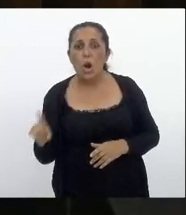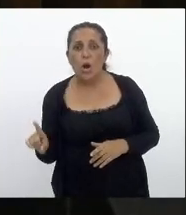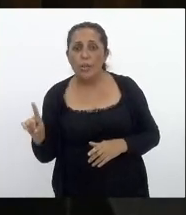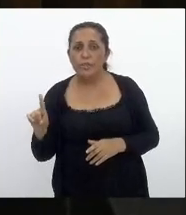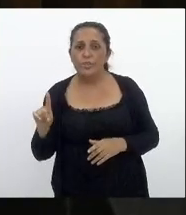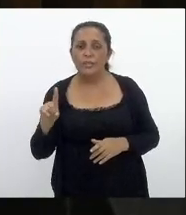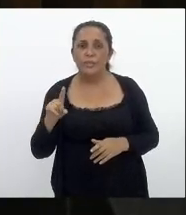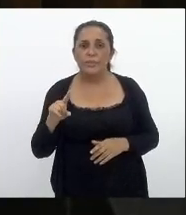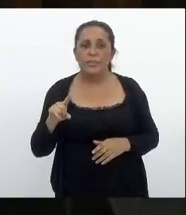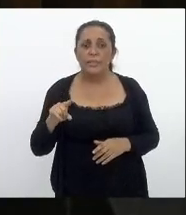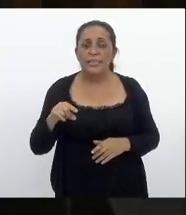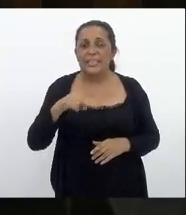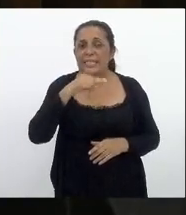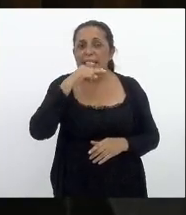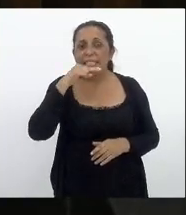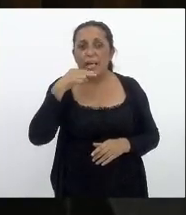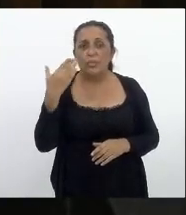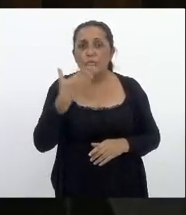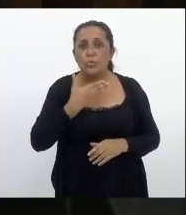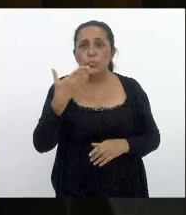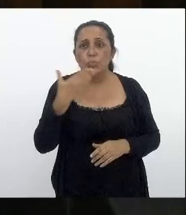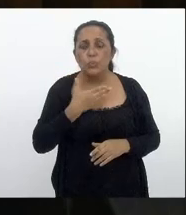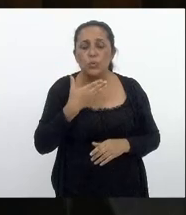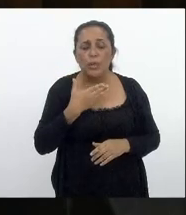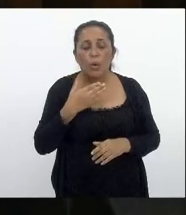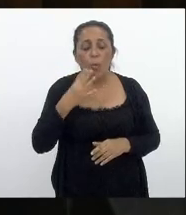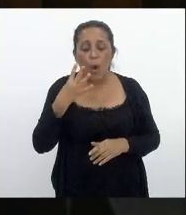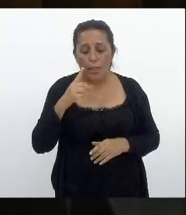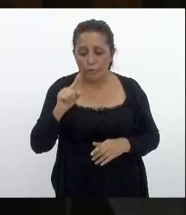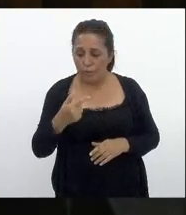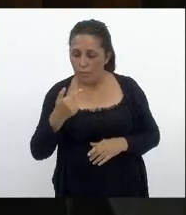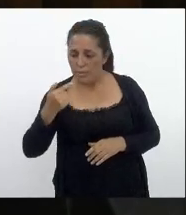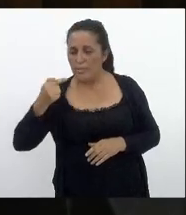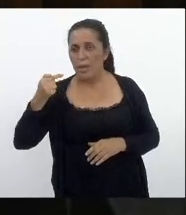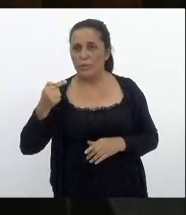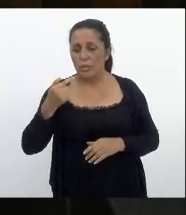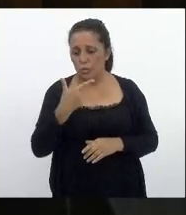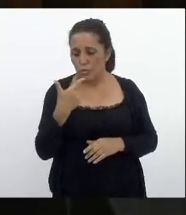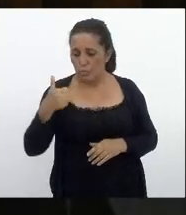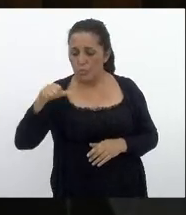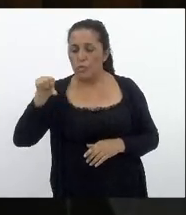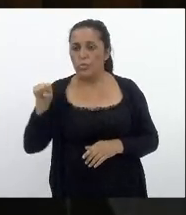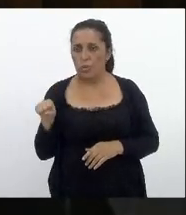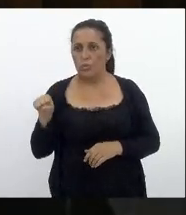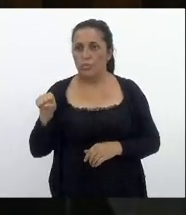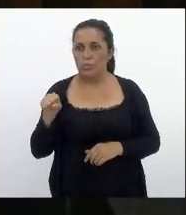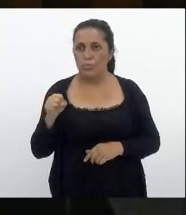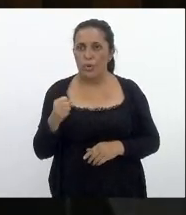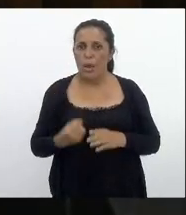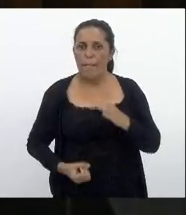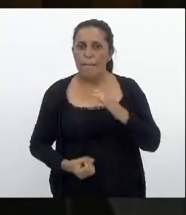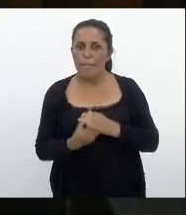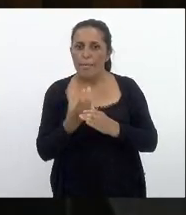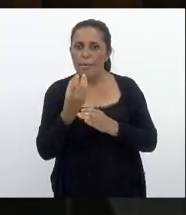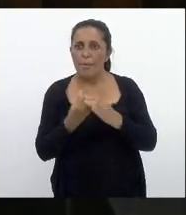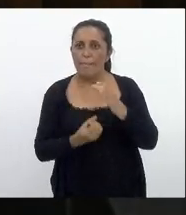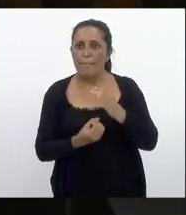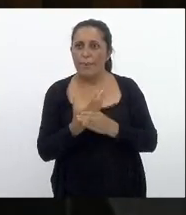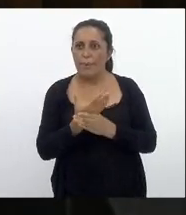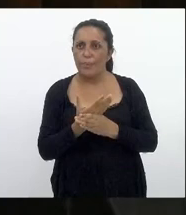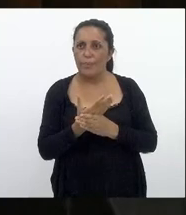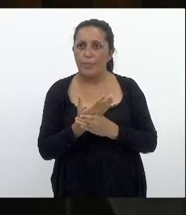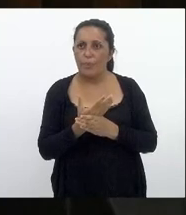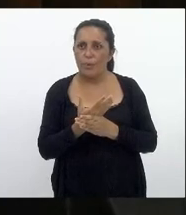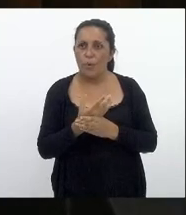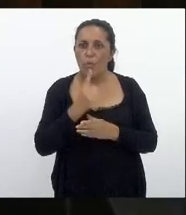,7 milhões de toneladas em 2018 a produção passou a ser